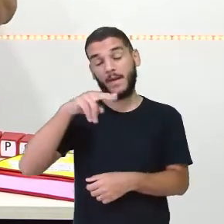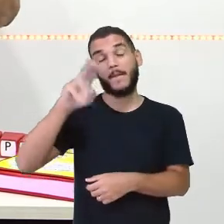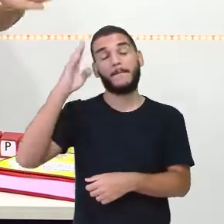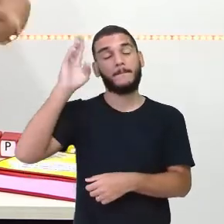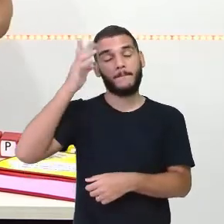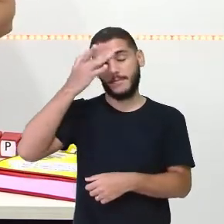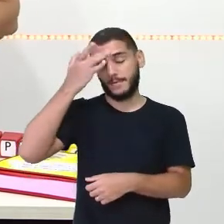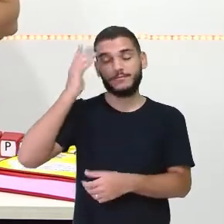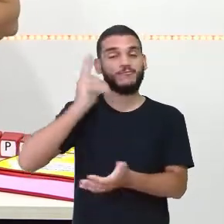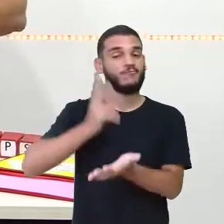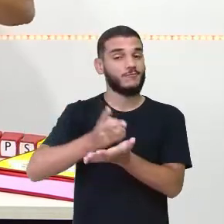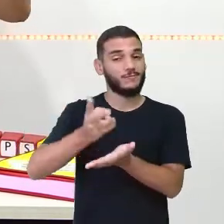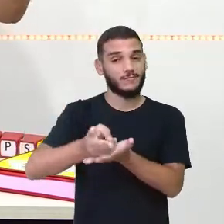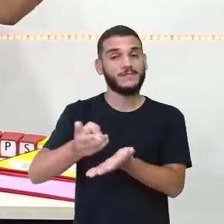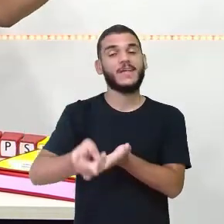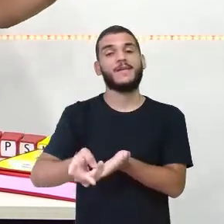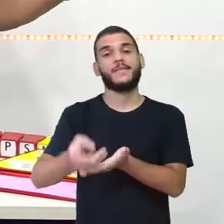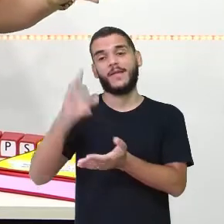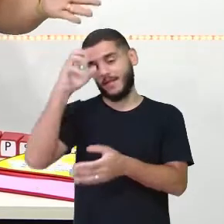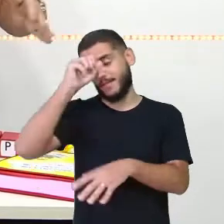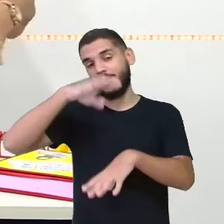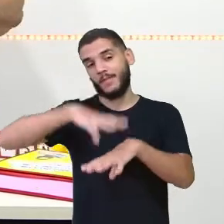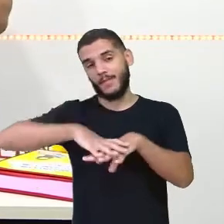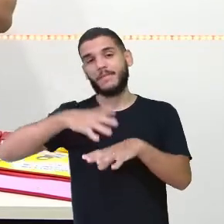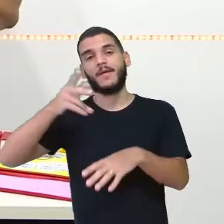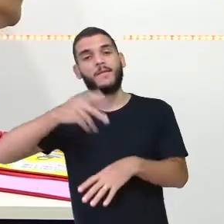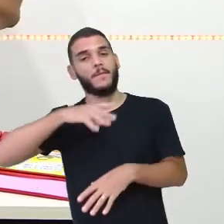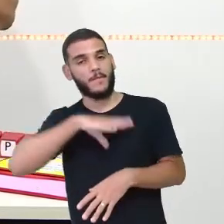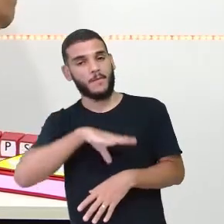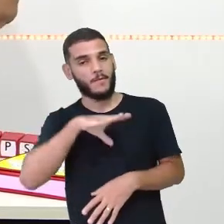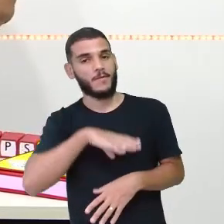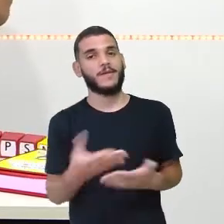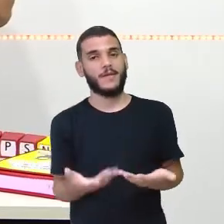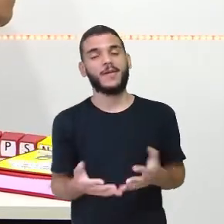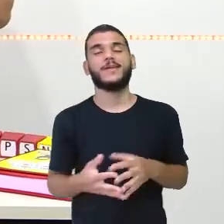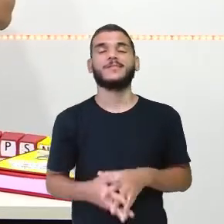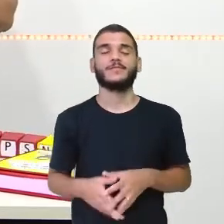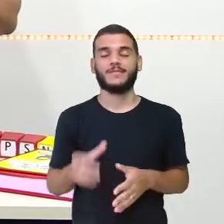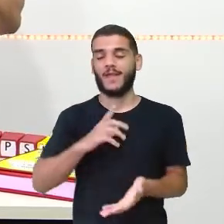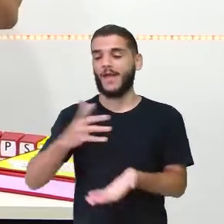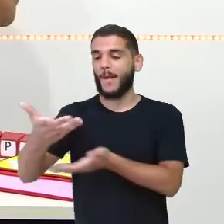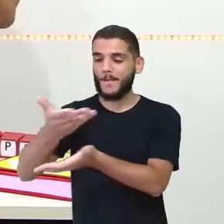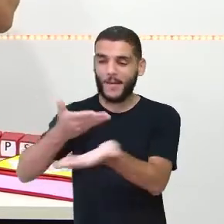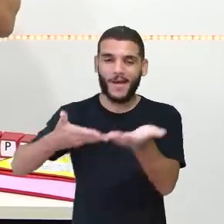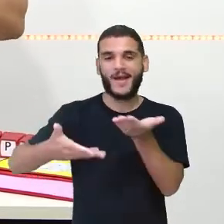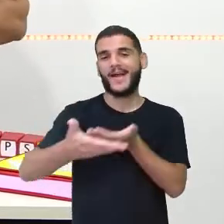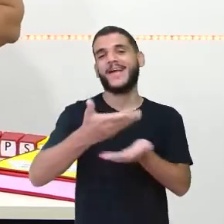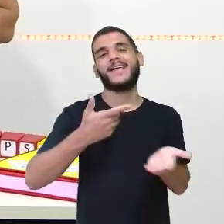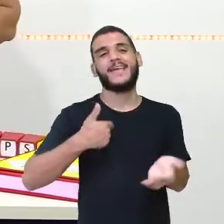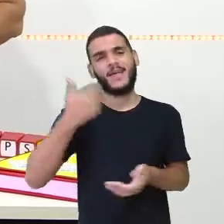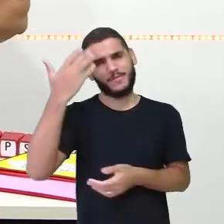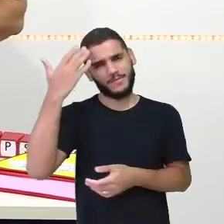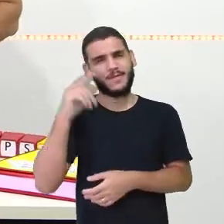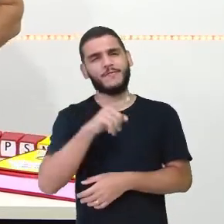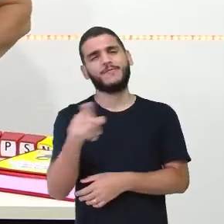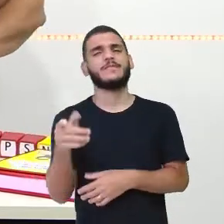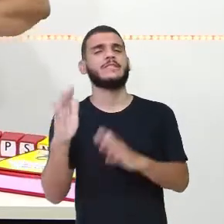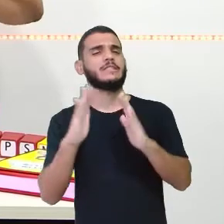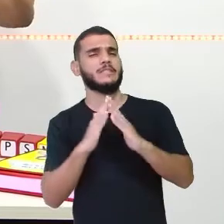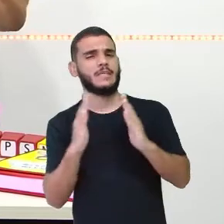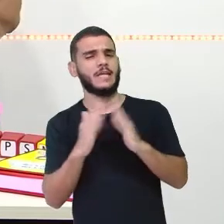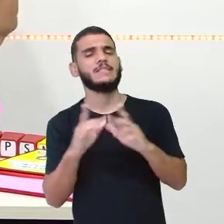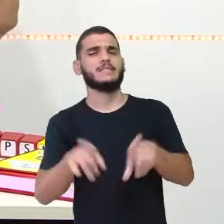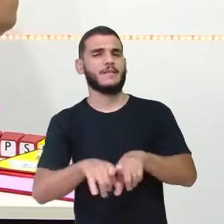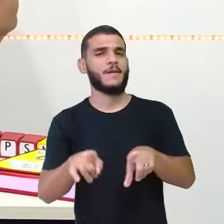ela, e a gente aprende um pouco de matemática, aprende um pouco de português, e a gente fica fazendo essa troca aqui. E eu tenho certeza que vocês aí em casa